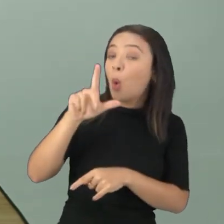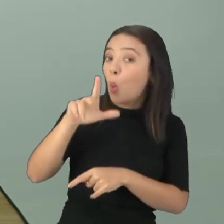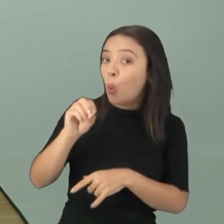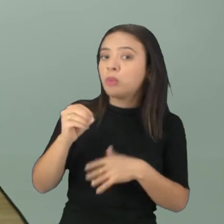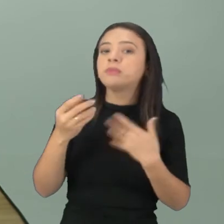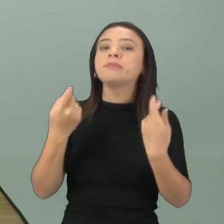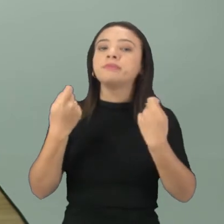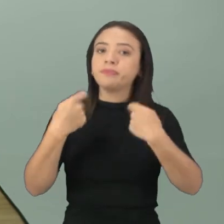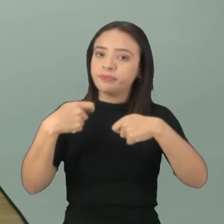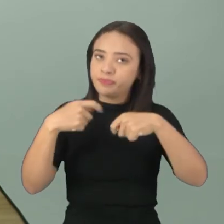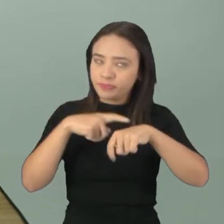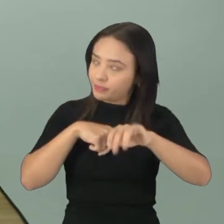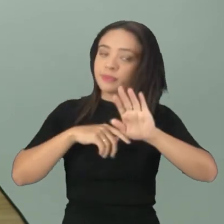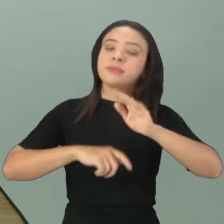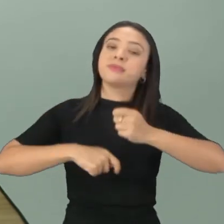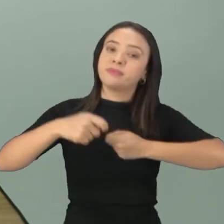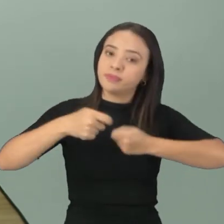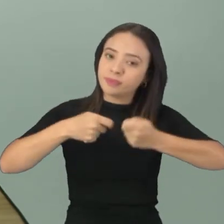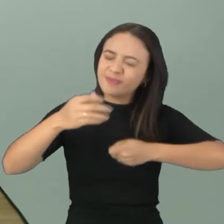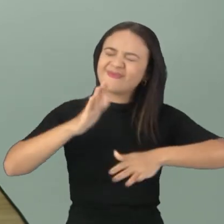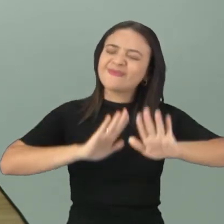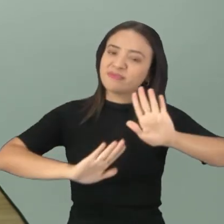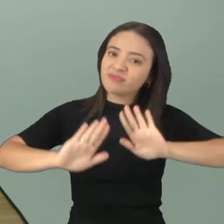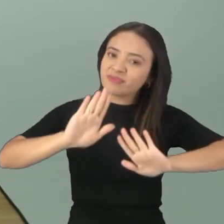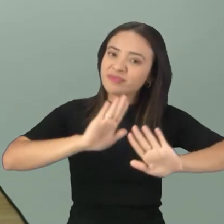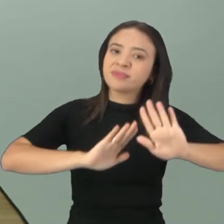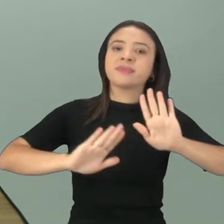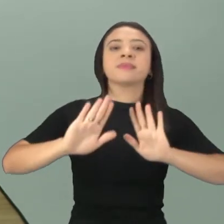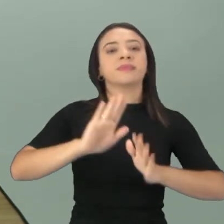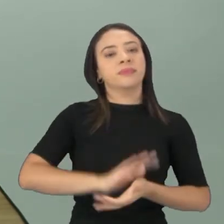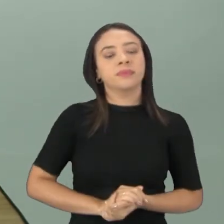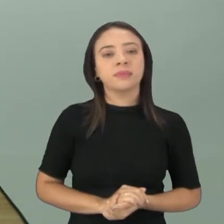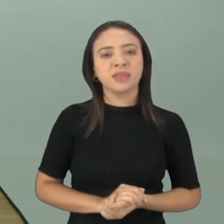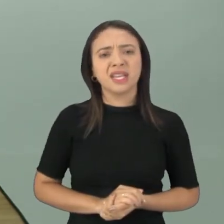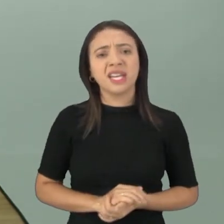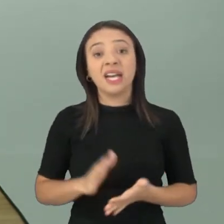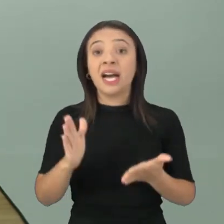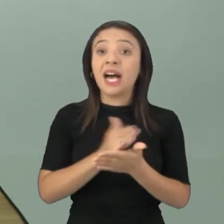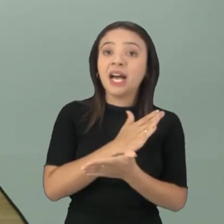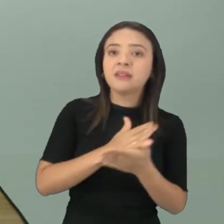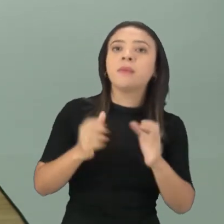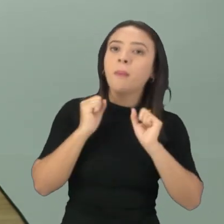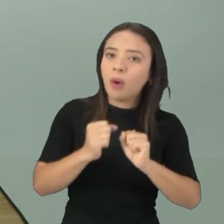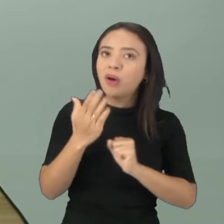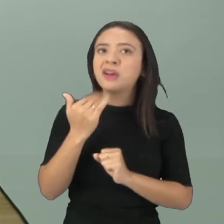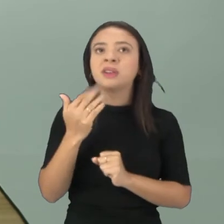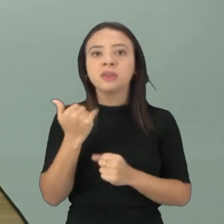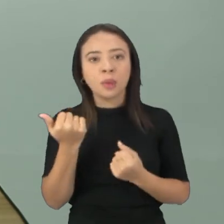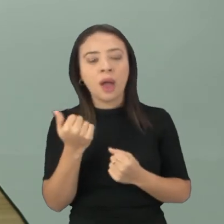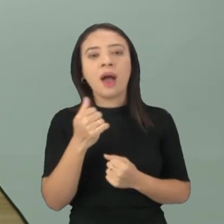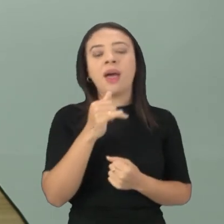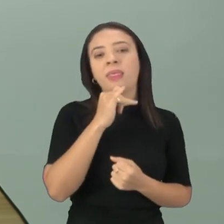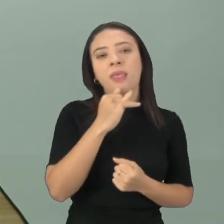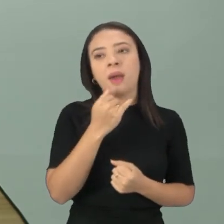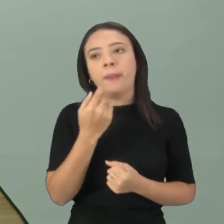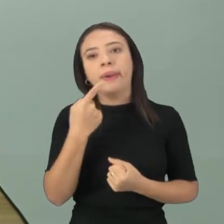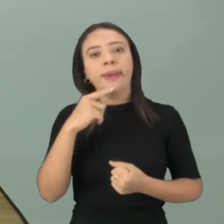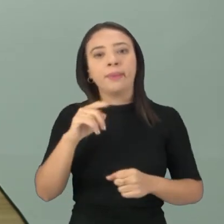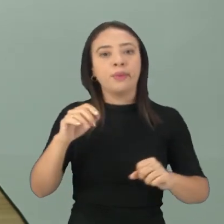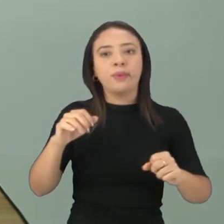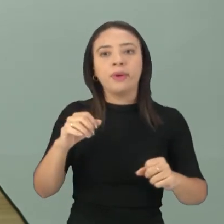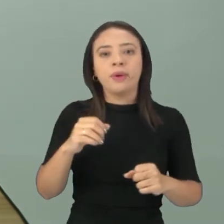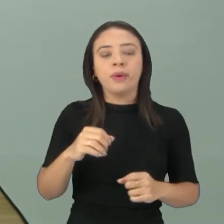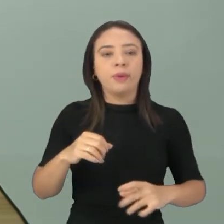moderar nesses alimentos. Esses alimentos aí, uma vez ou outra, uma festinha de aniversário, quando a gente puder voltar a ter as festas de